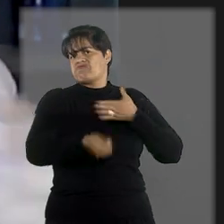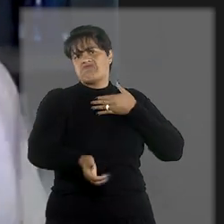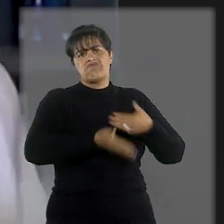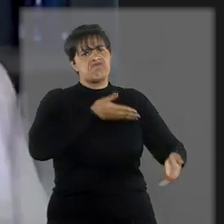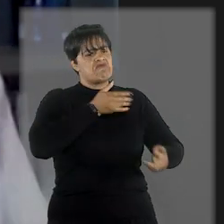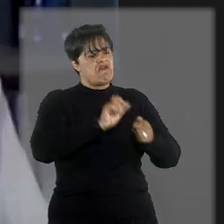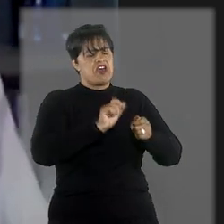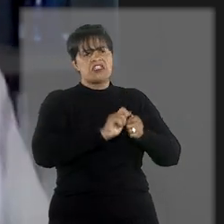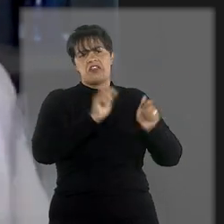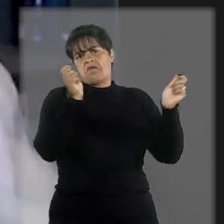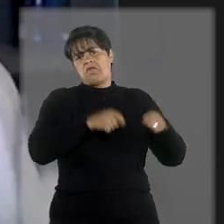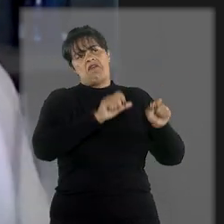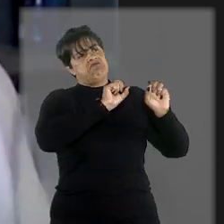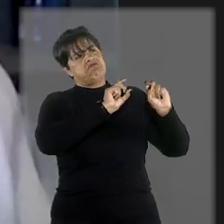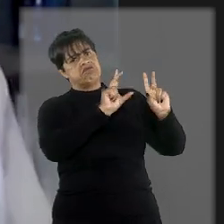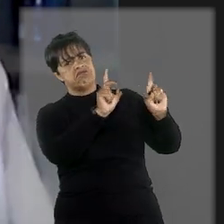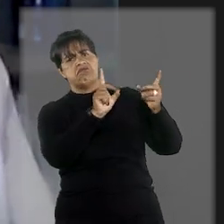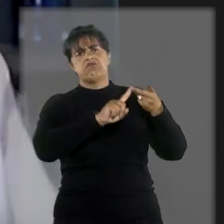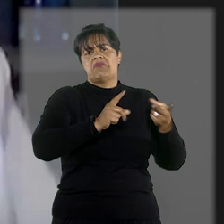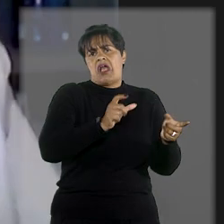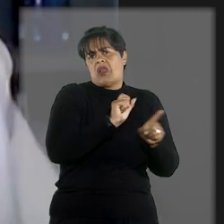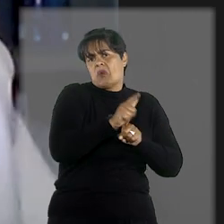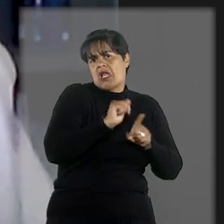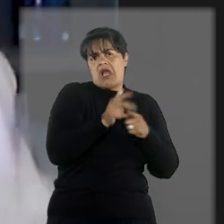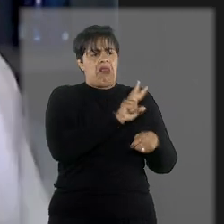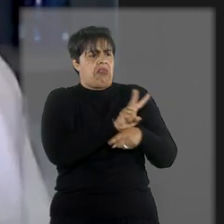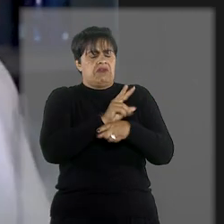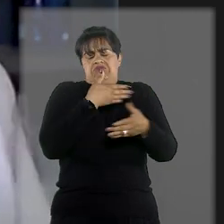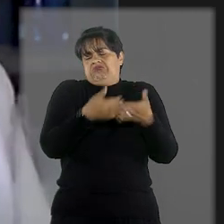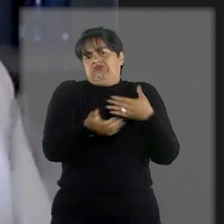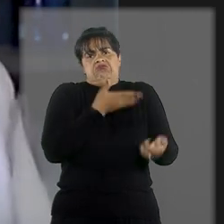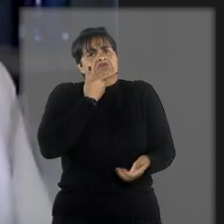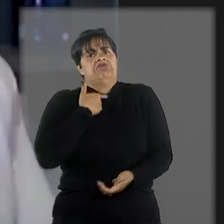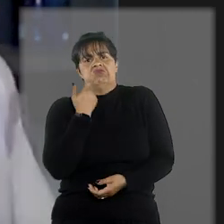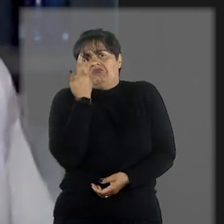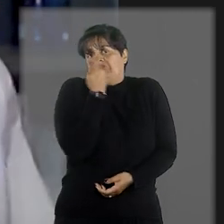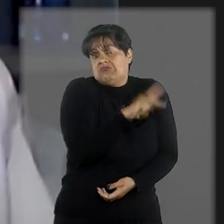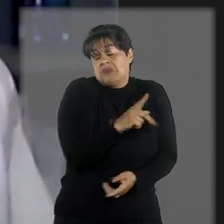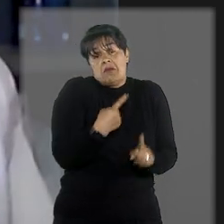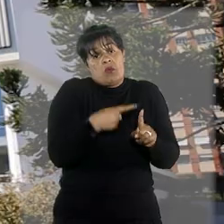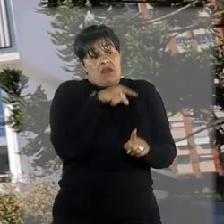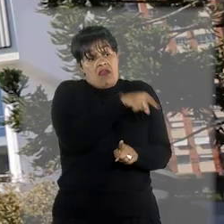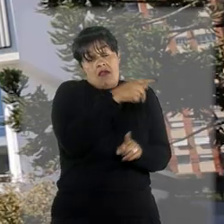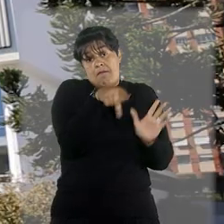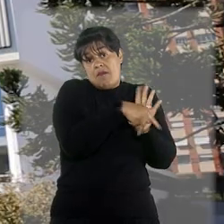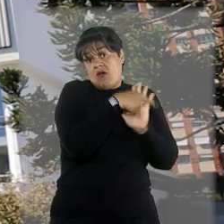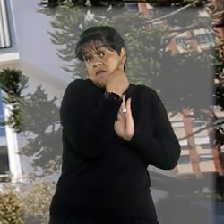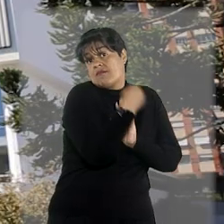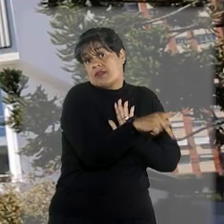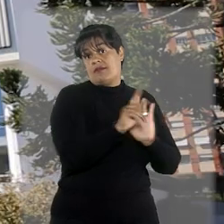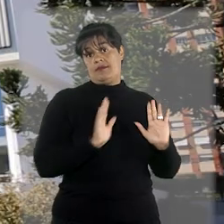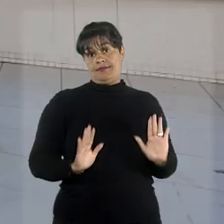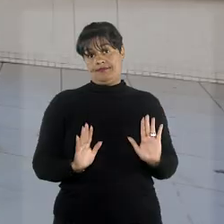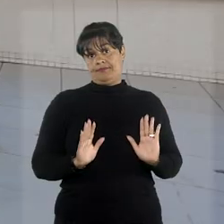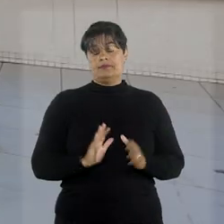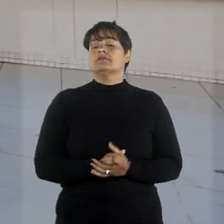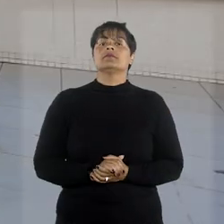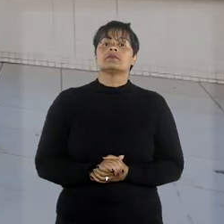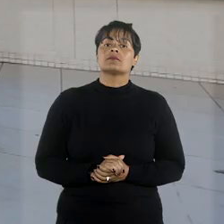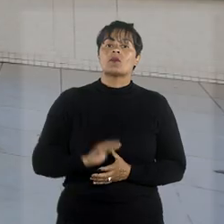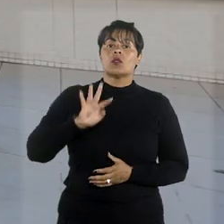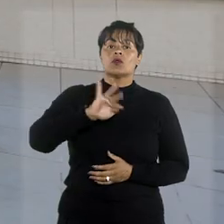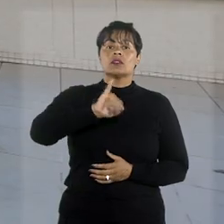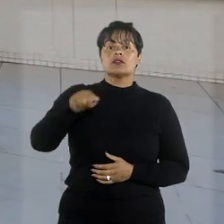ele pode alugar, ele pode emprestar, ele pode fazer o que ele bem entender, porque é dele. O Tribunal de Justiça do Paraná deu